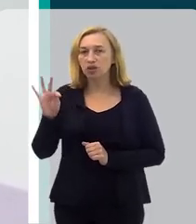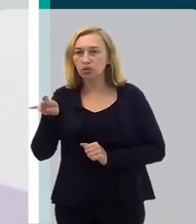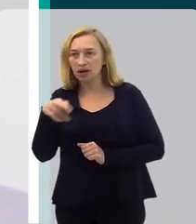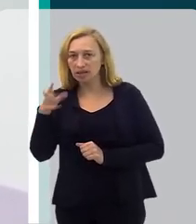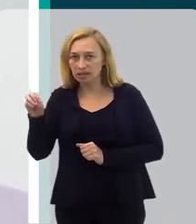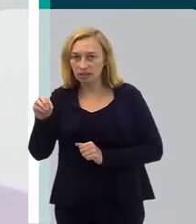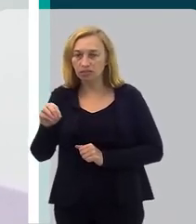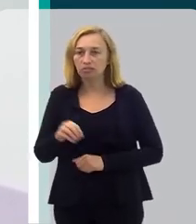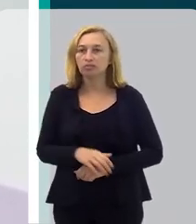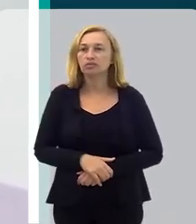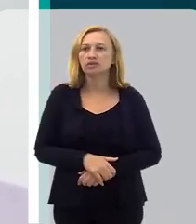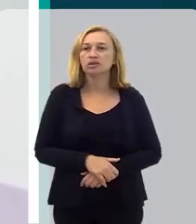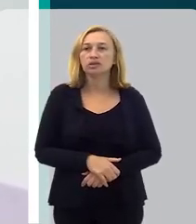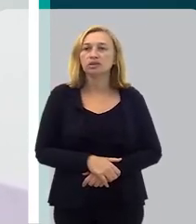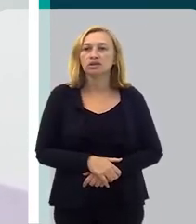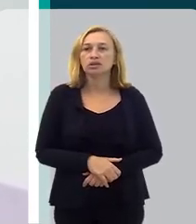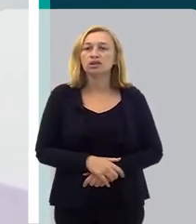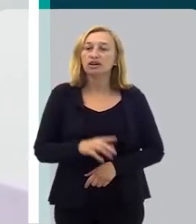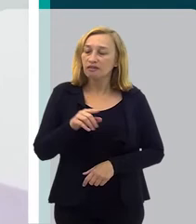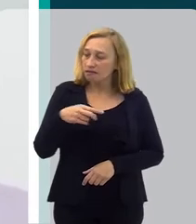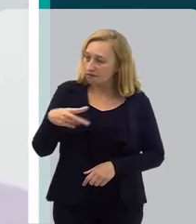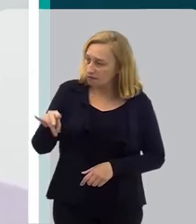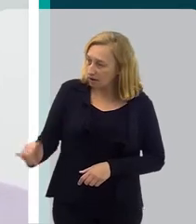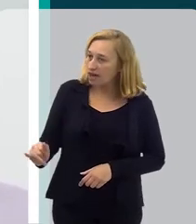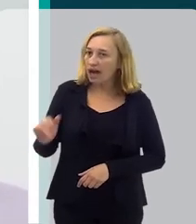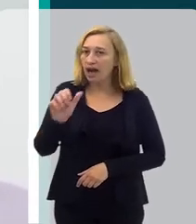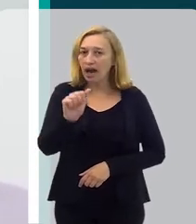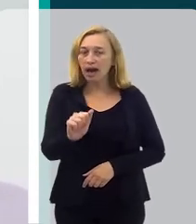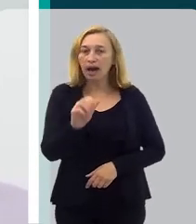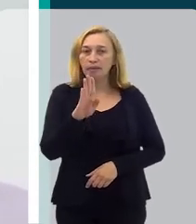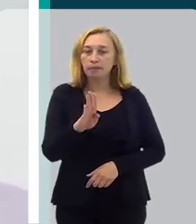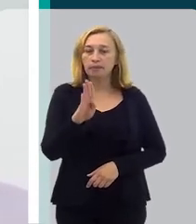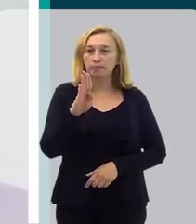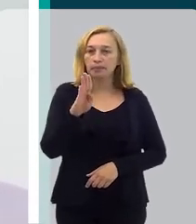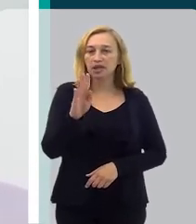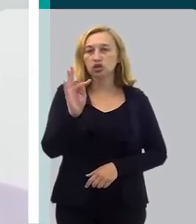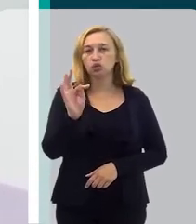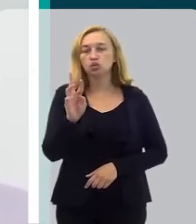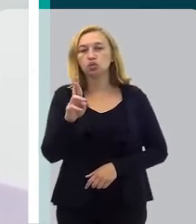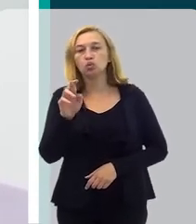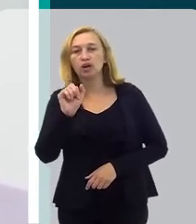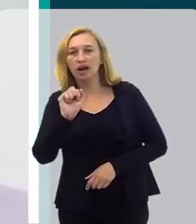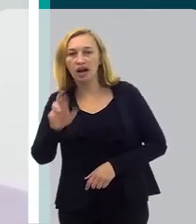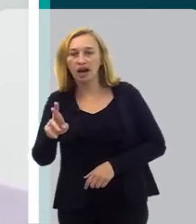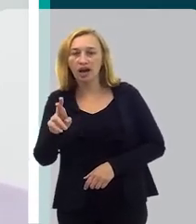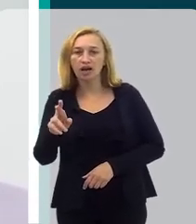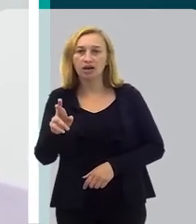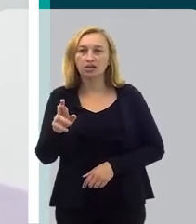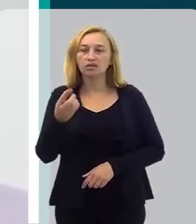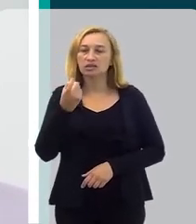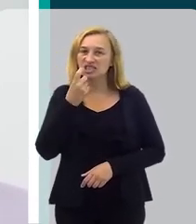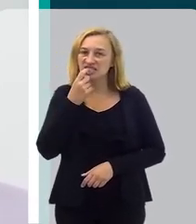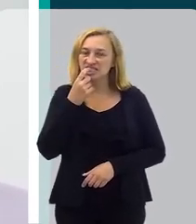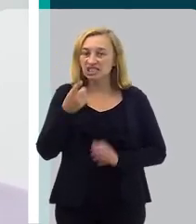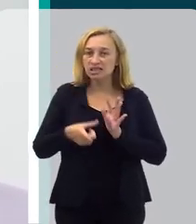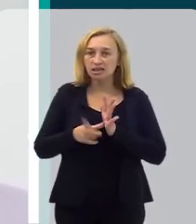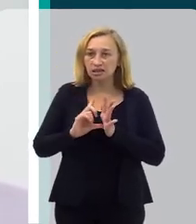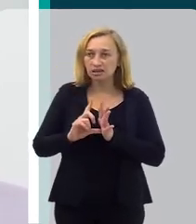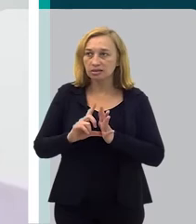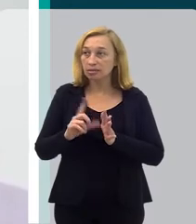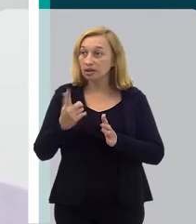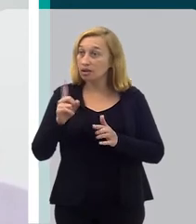termo que as pessoas falam. As pessoas falam, vai obturar esse dente o quanto antes, para que esse problema não fique, assim,